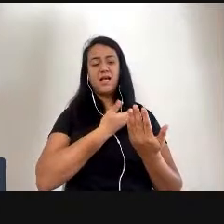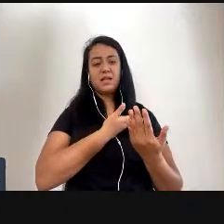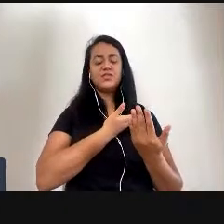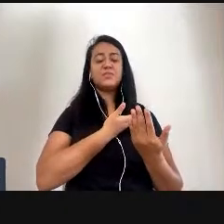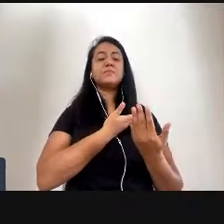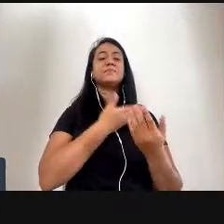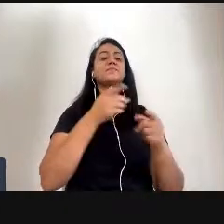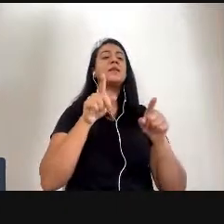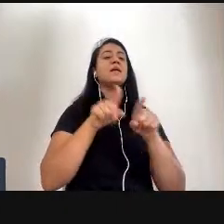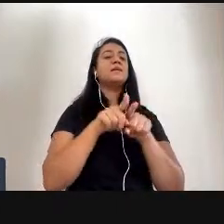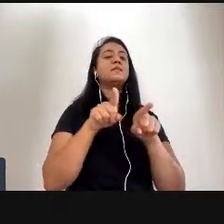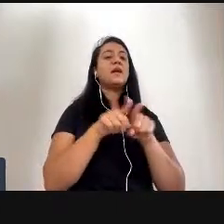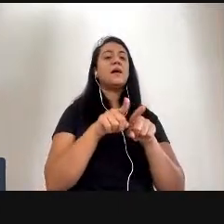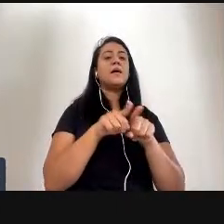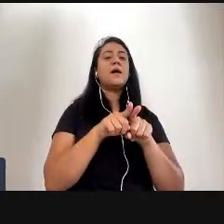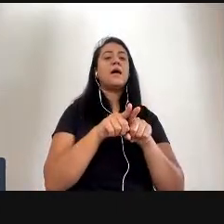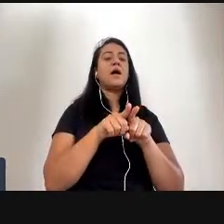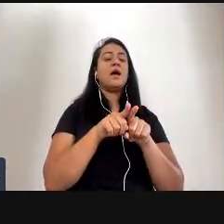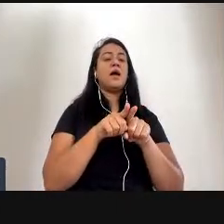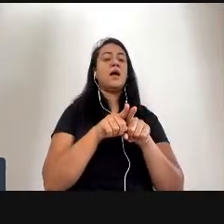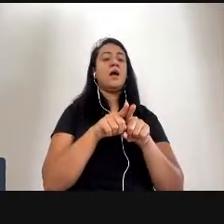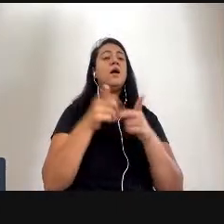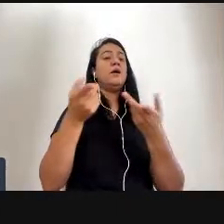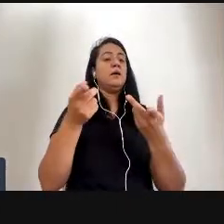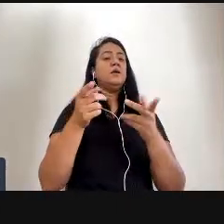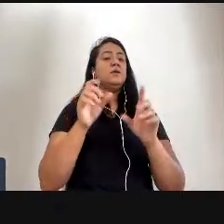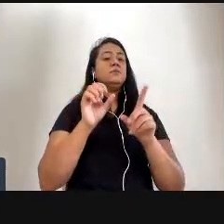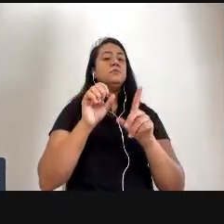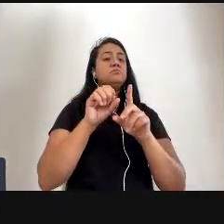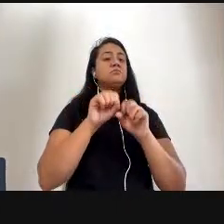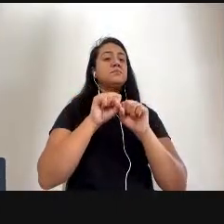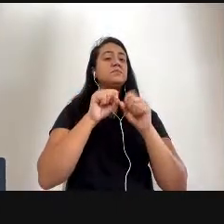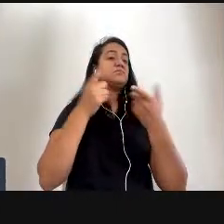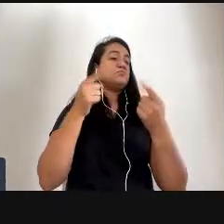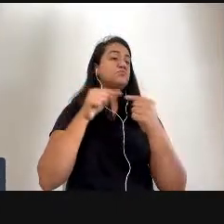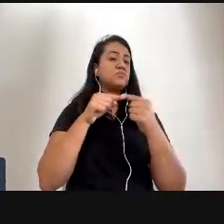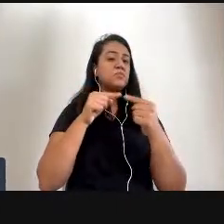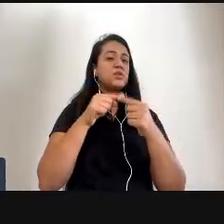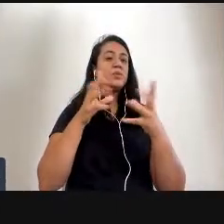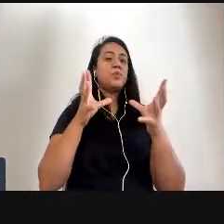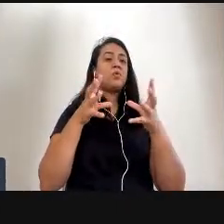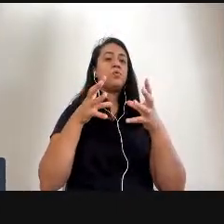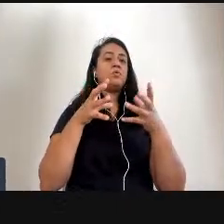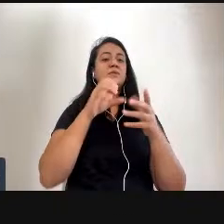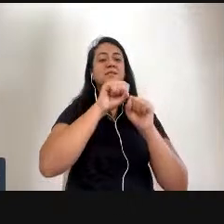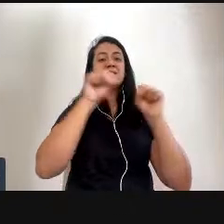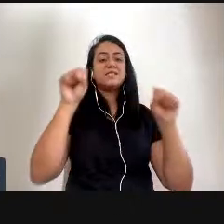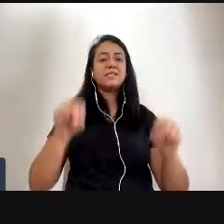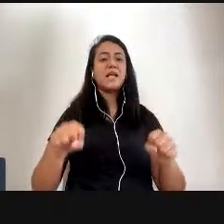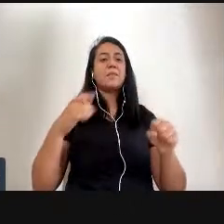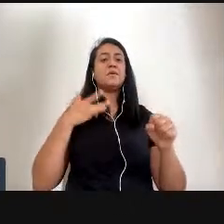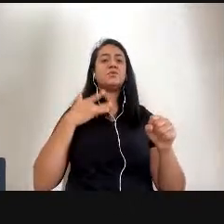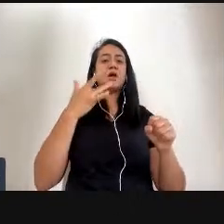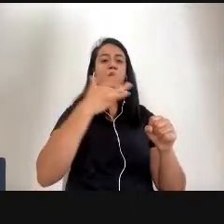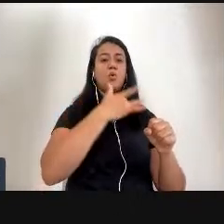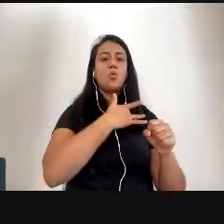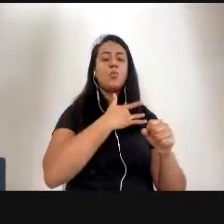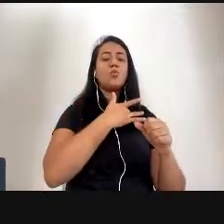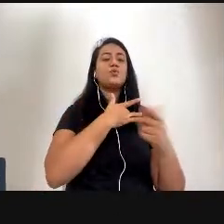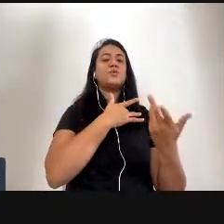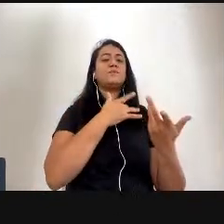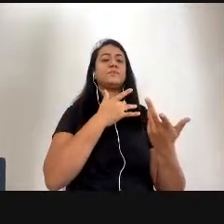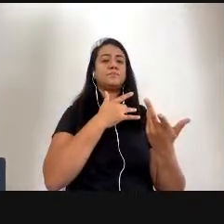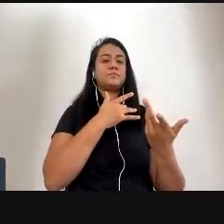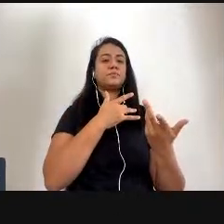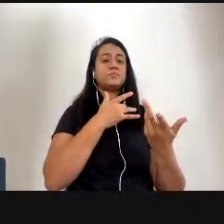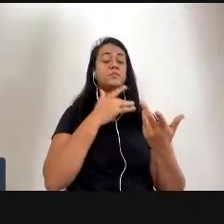questão apenas do sistema de saúde, por exemplo, que é onde a gente associa o cuidado ao sistema de saúde,